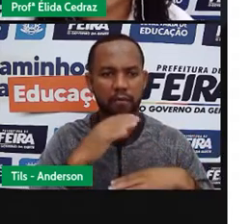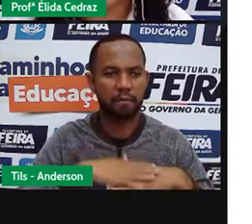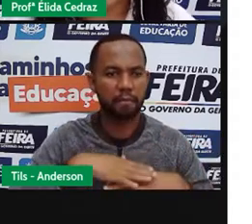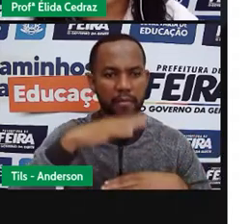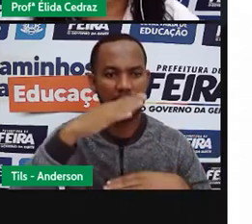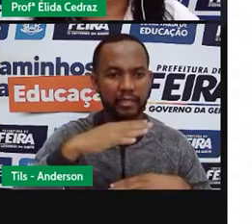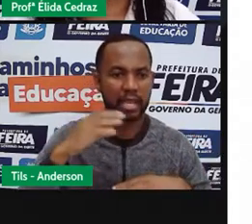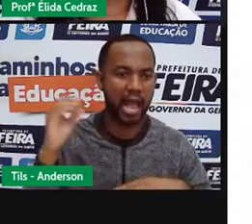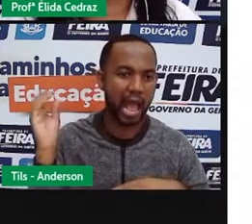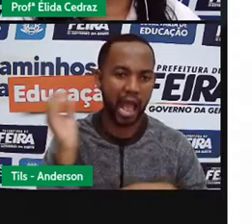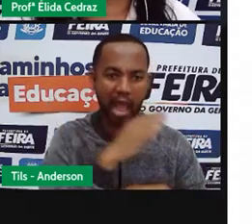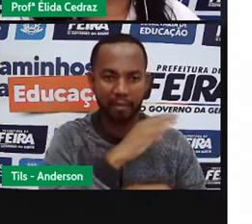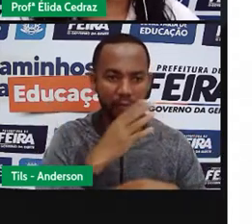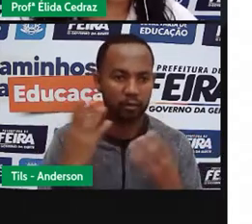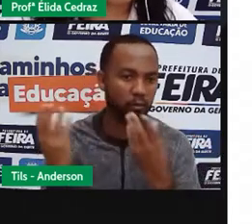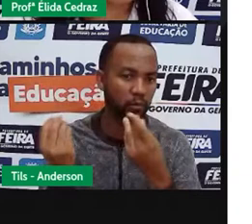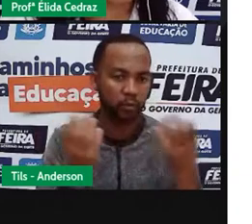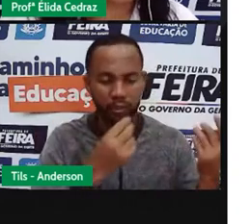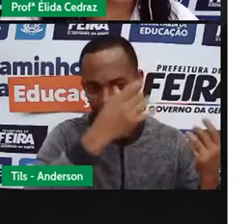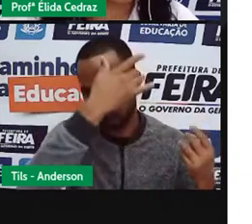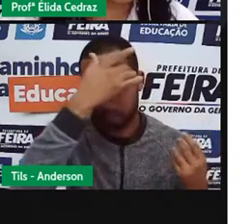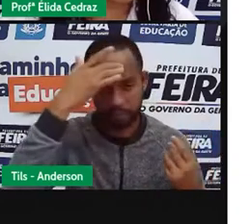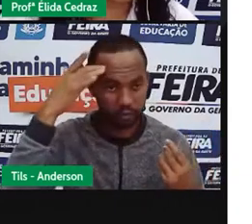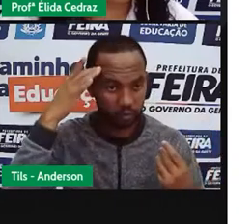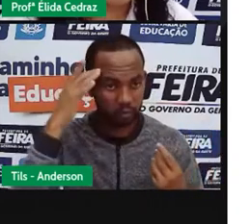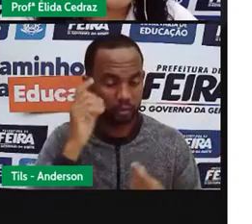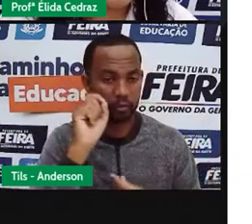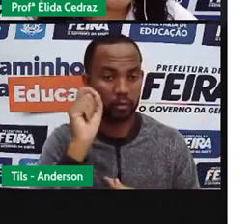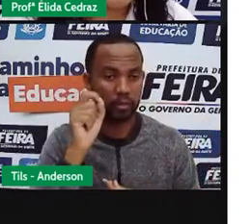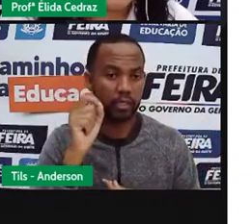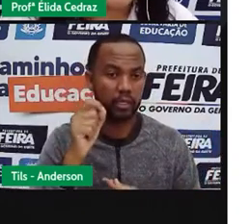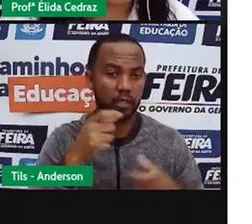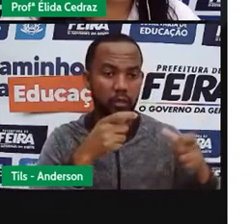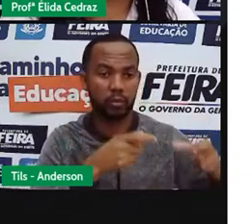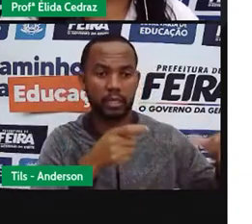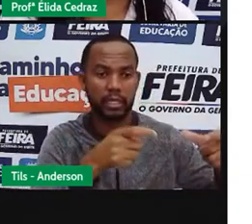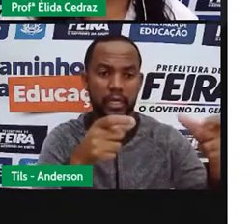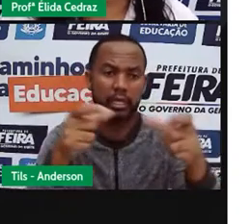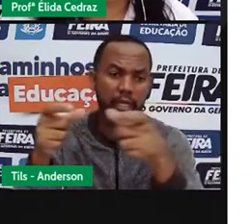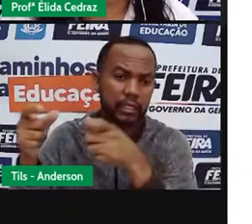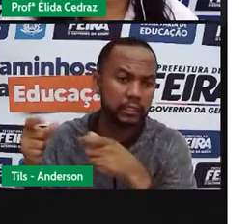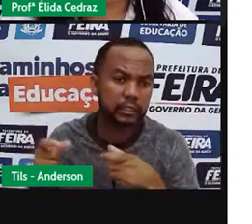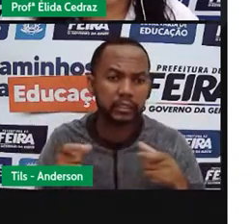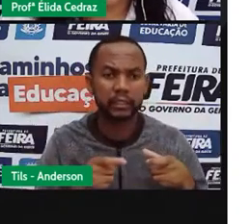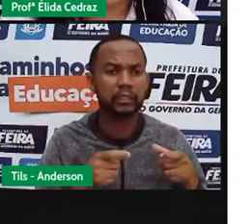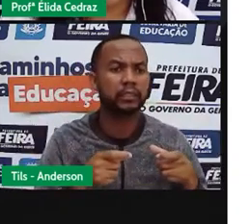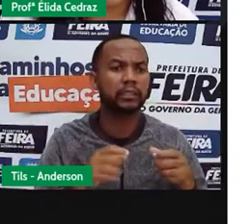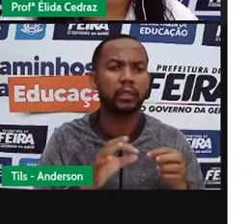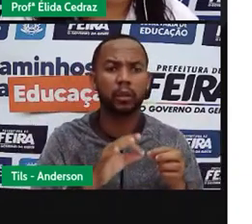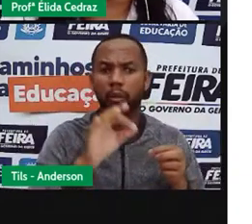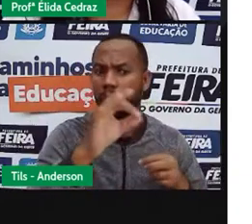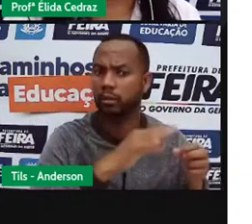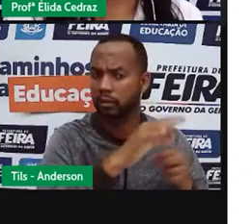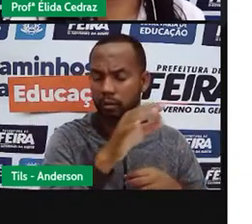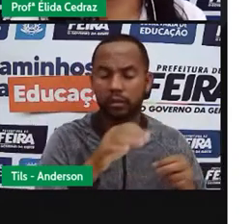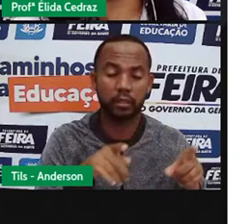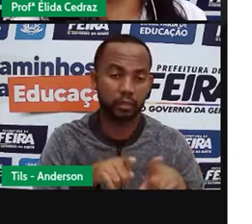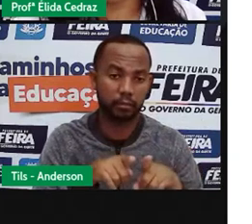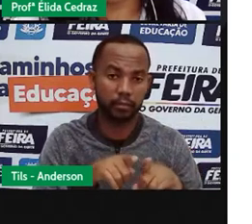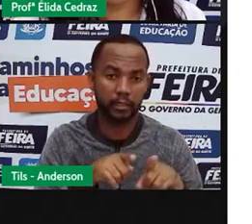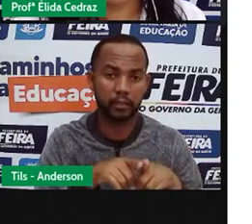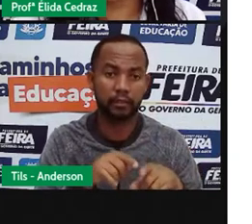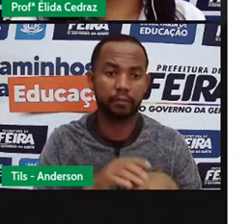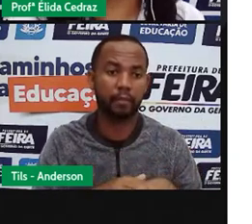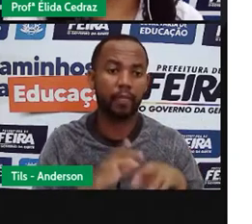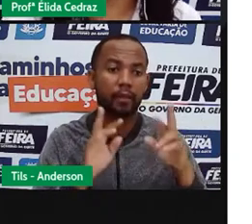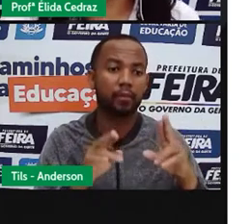fácil para muitas pessoas em diversos lugares, independente da sua distância. como